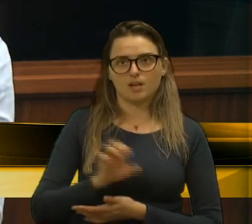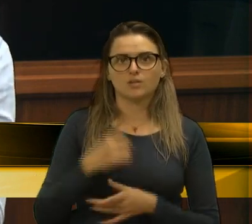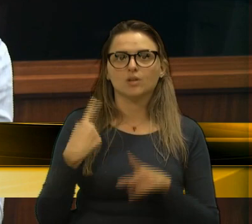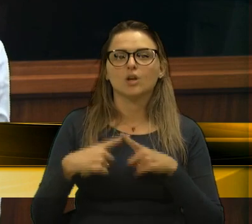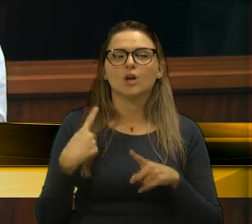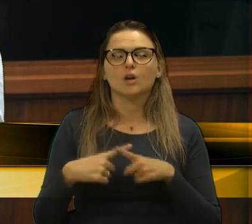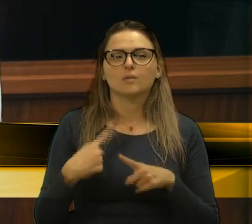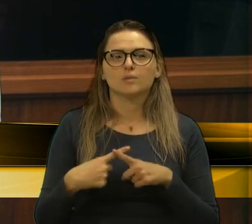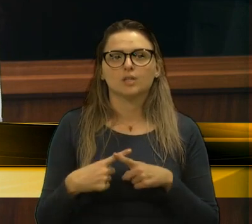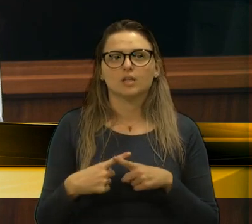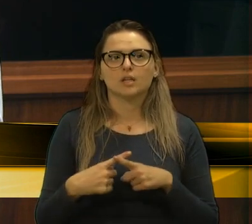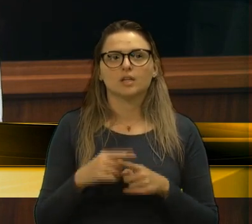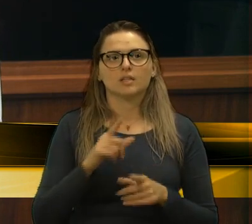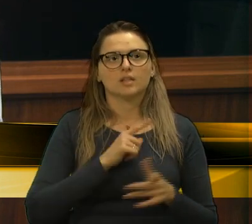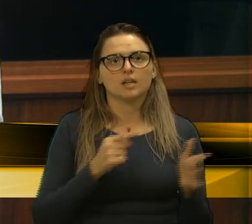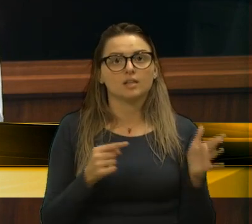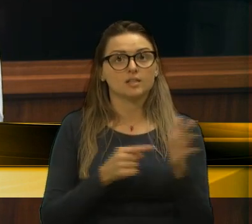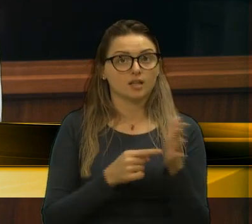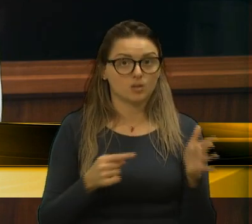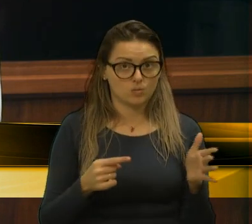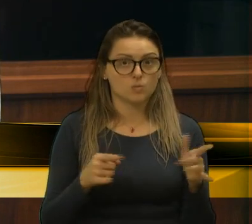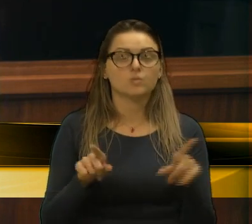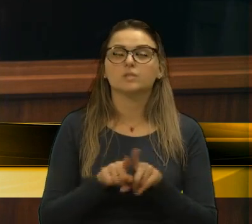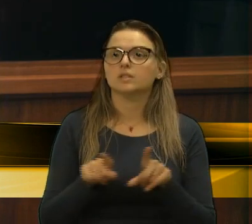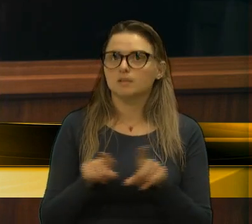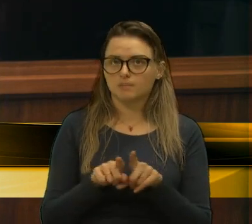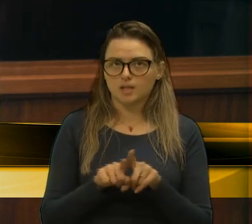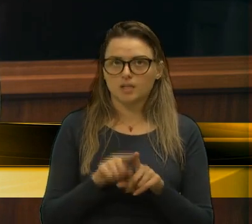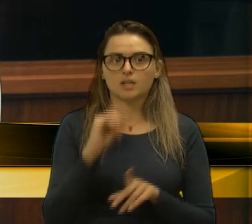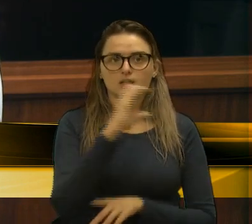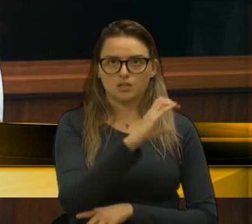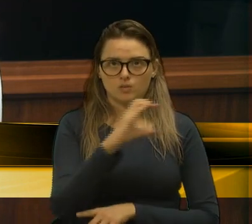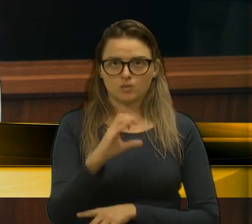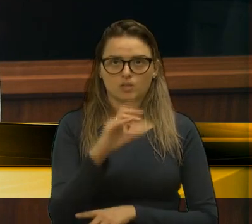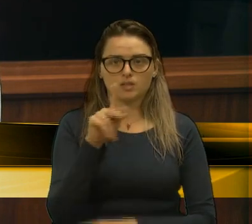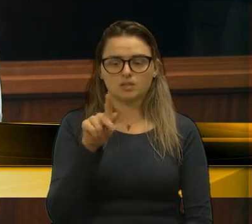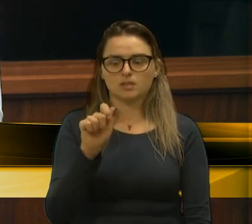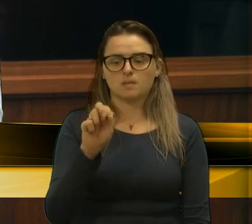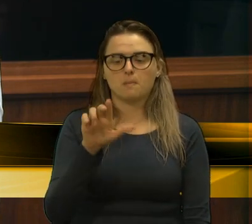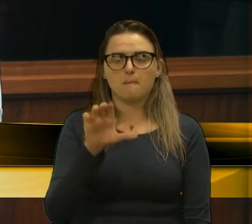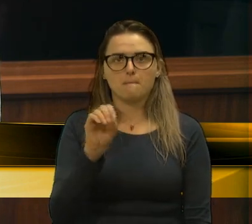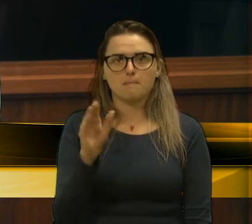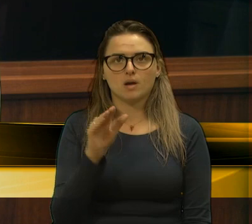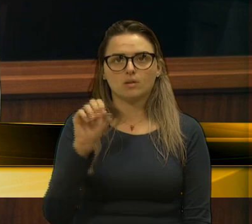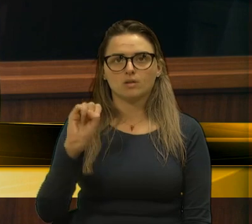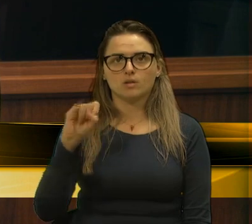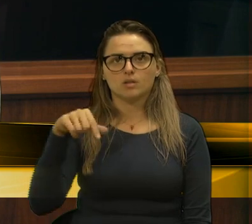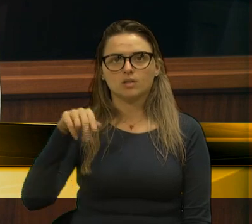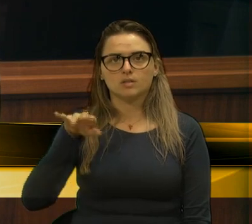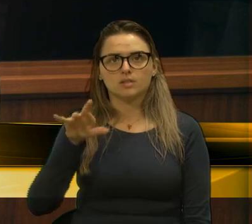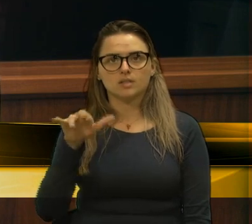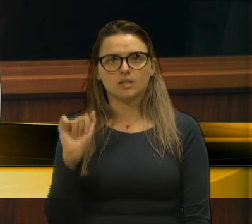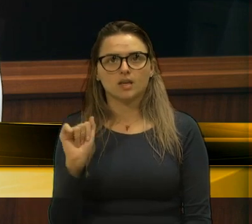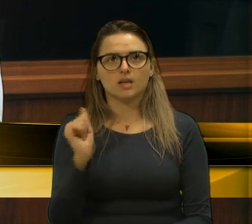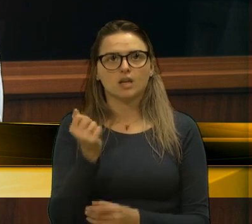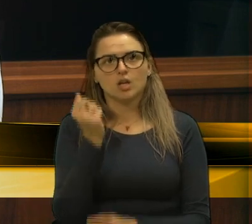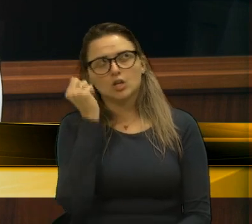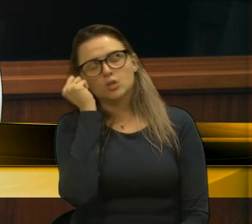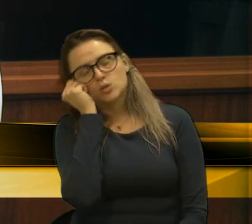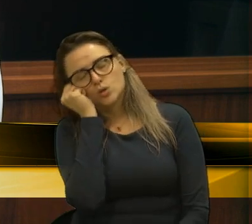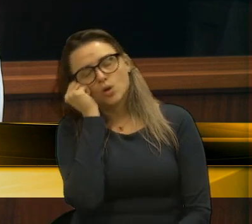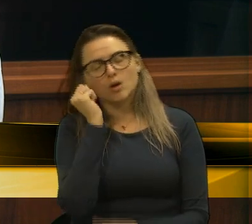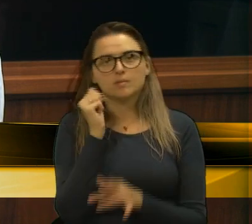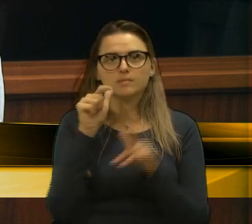denúncias tem uma, inclusive, em que esse CC, Paulo Siqueira, dormiria no quartel dos bombeiros.